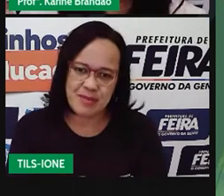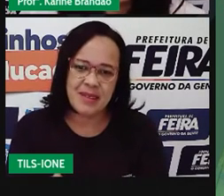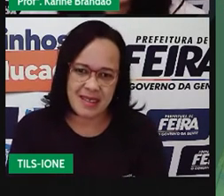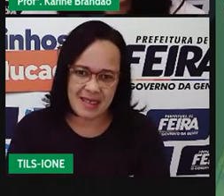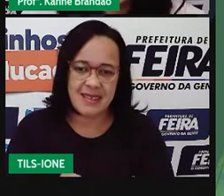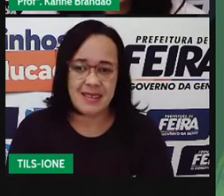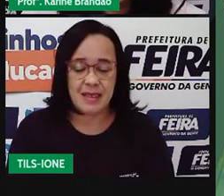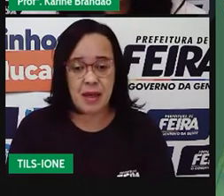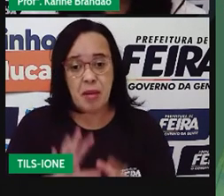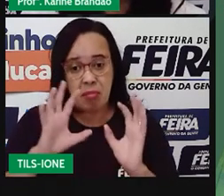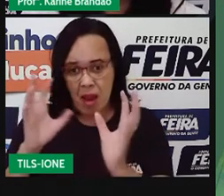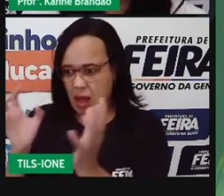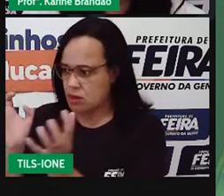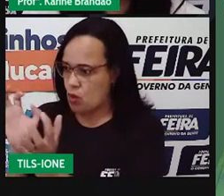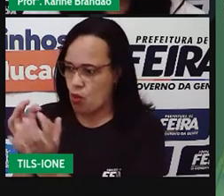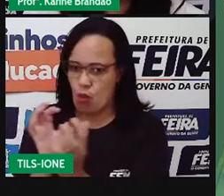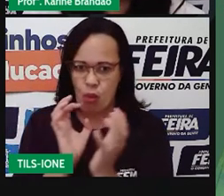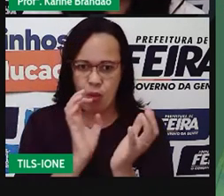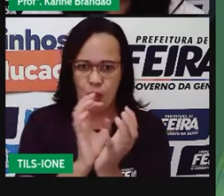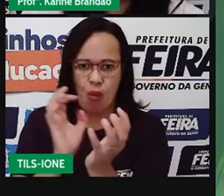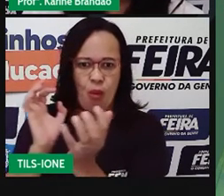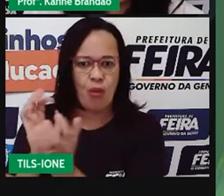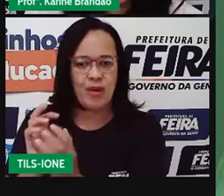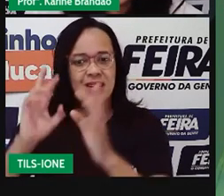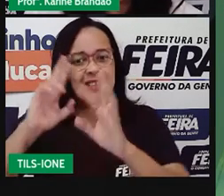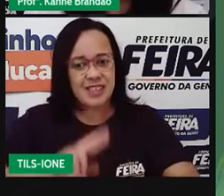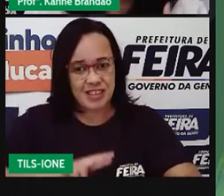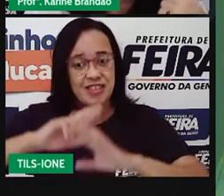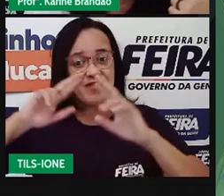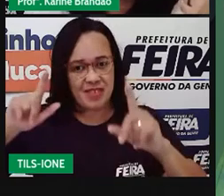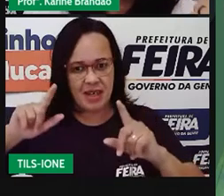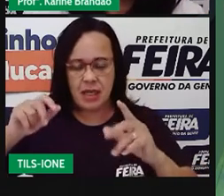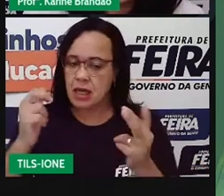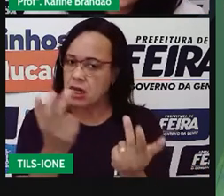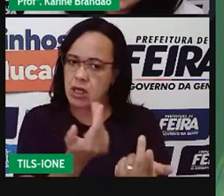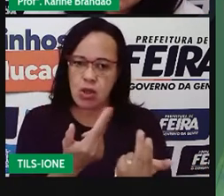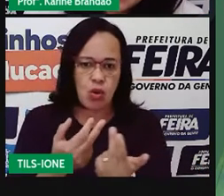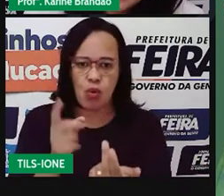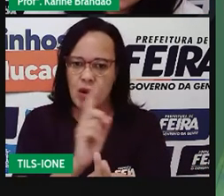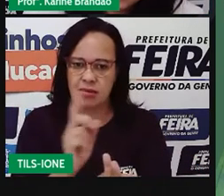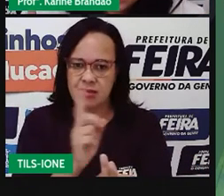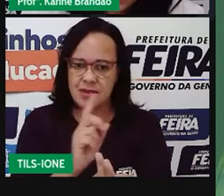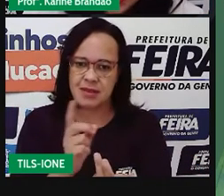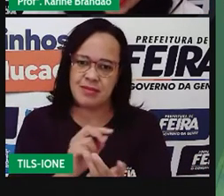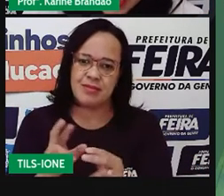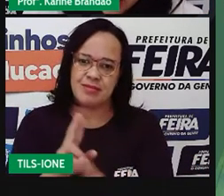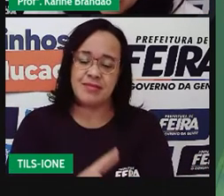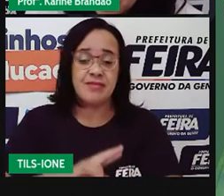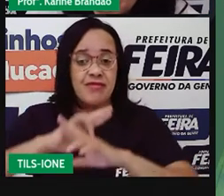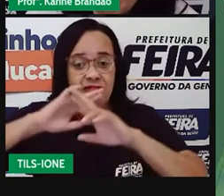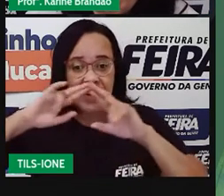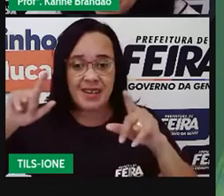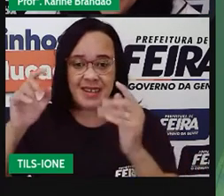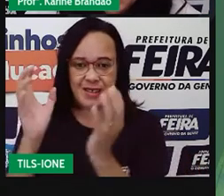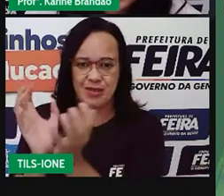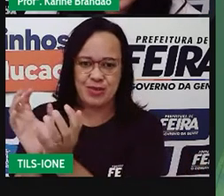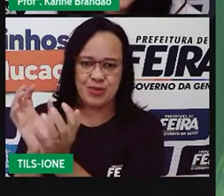diferentes. Porque quando a gente fala de mesma espécie, aí é lá o canibalismo. Tá certo?